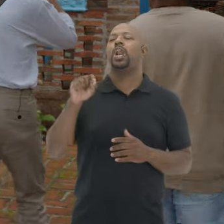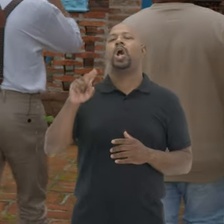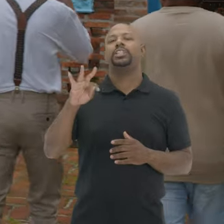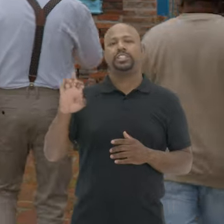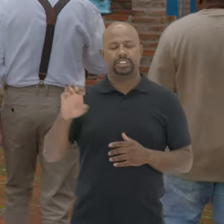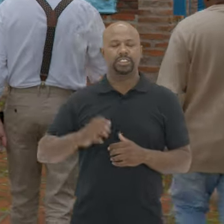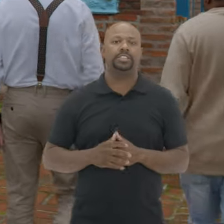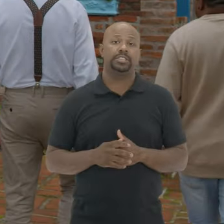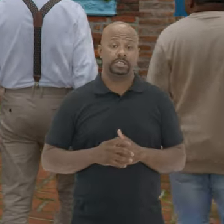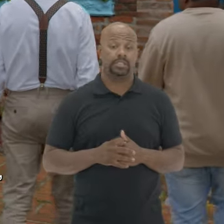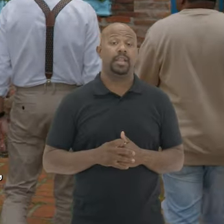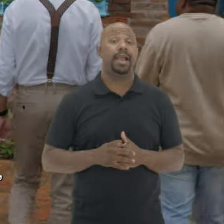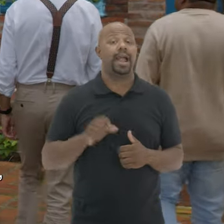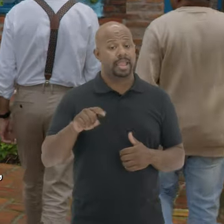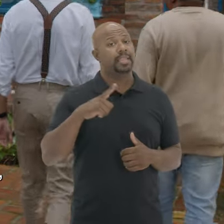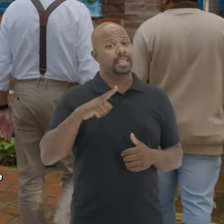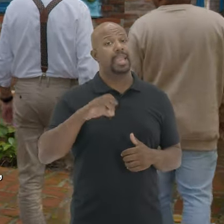Chegam em uma casa antiga